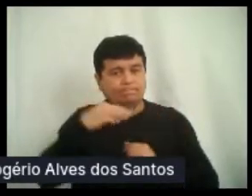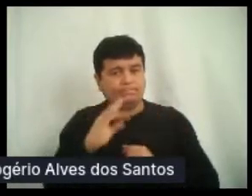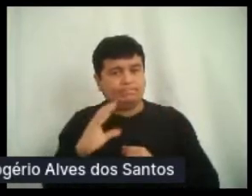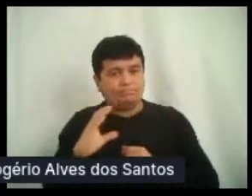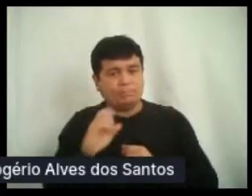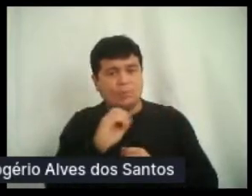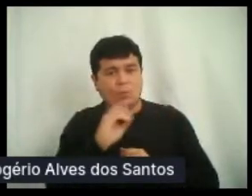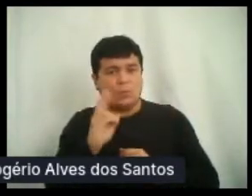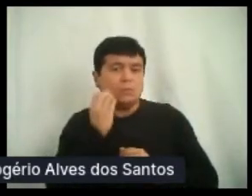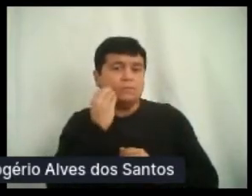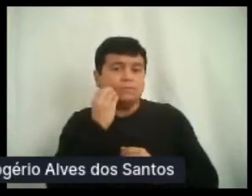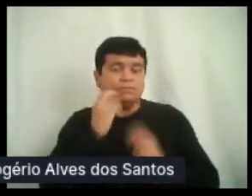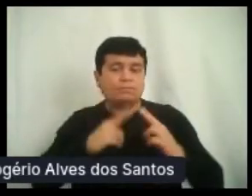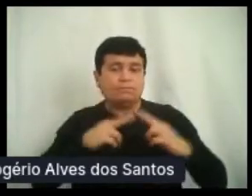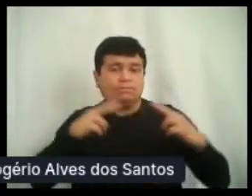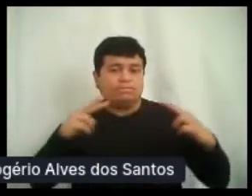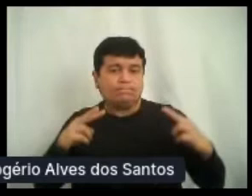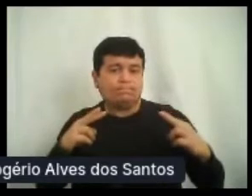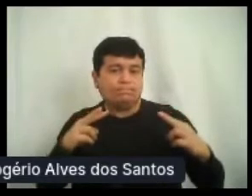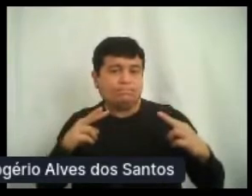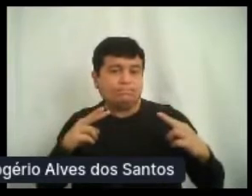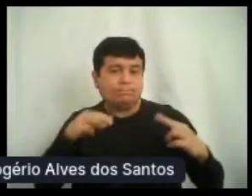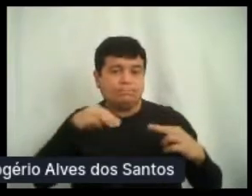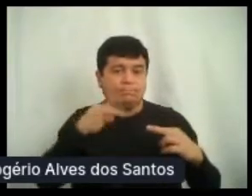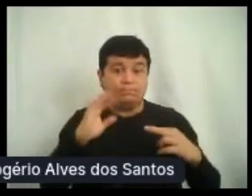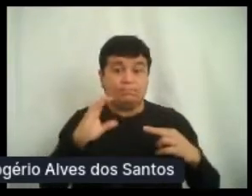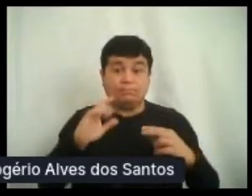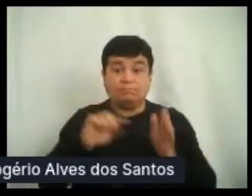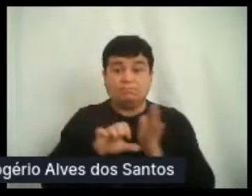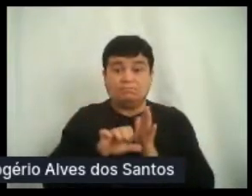um evento online, que era algo que a gente nunca tinha feito antes.